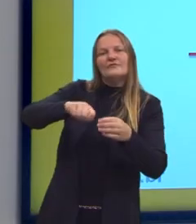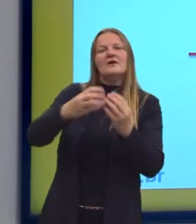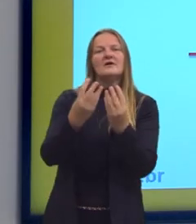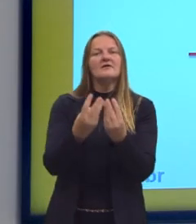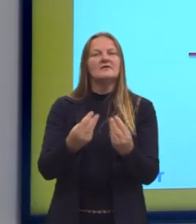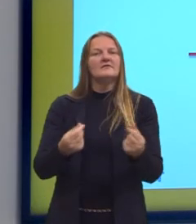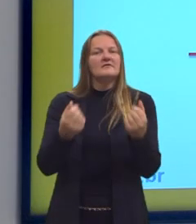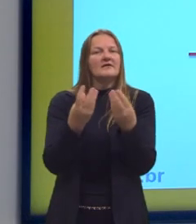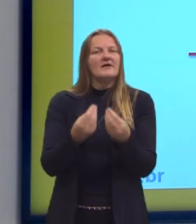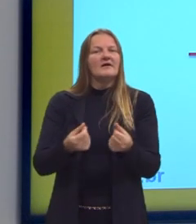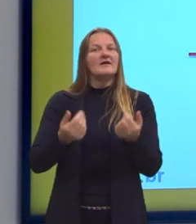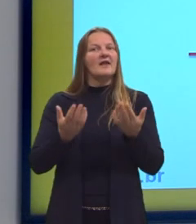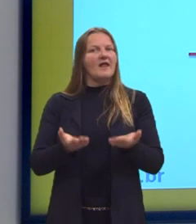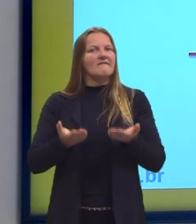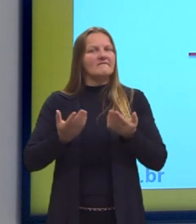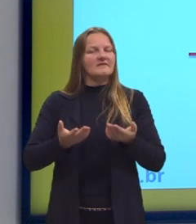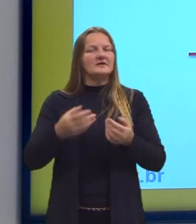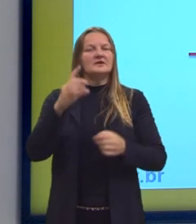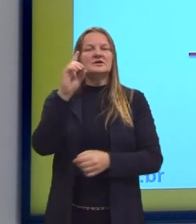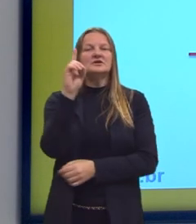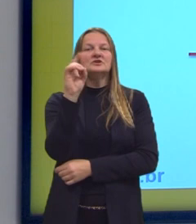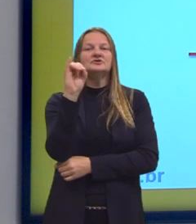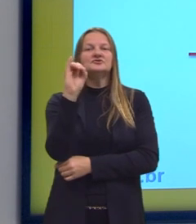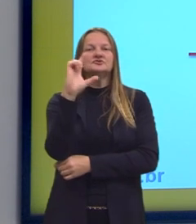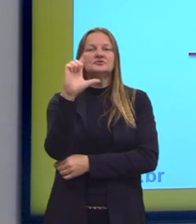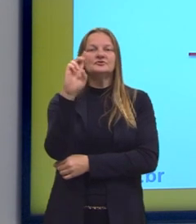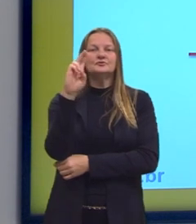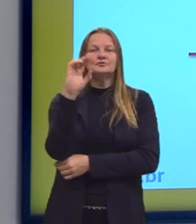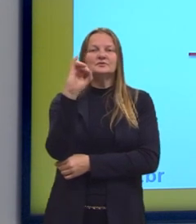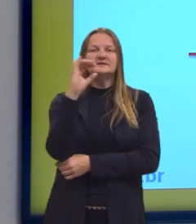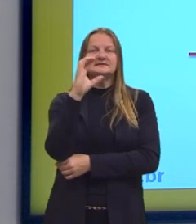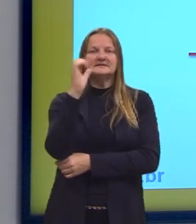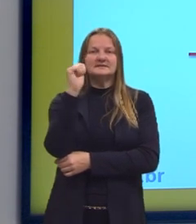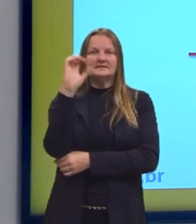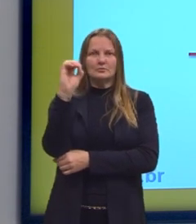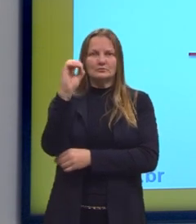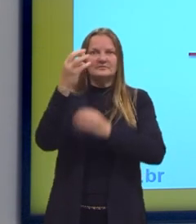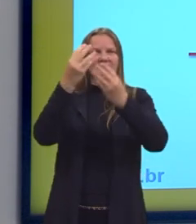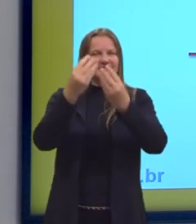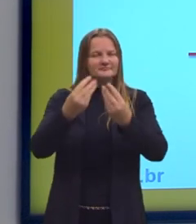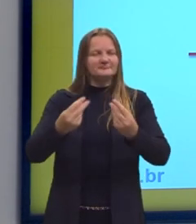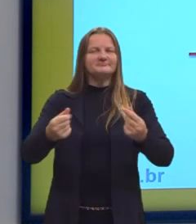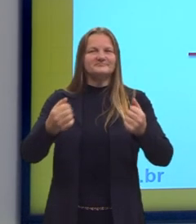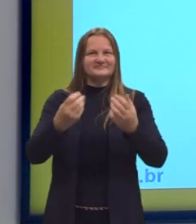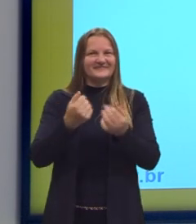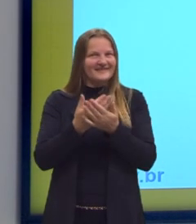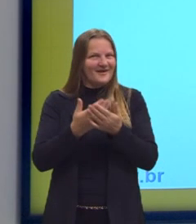Certo? Então, a gente está trabalhando com diluição de soluções, que a gente vai entender um pouquinho na aula de hoje.